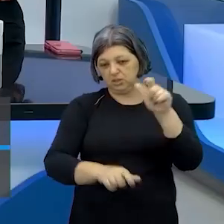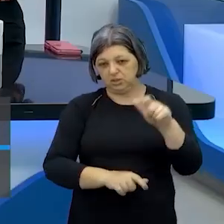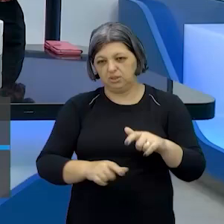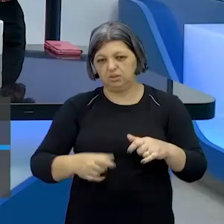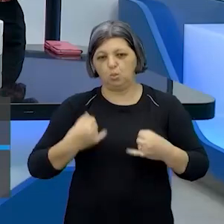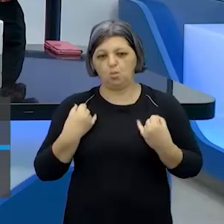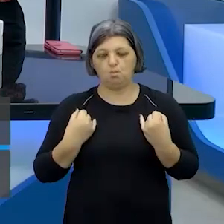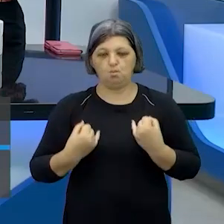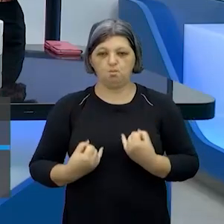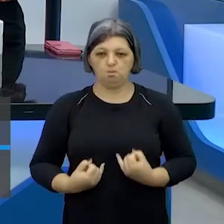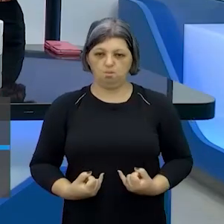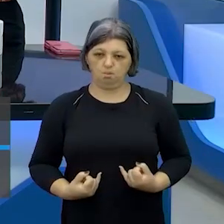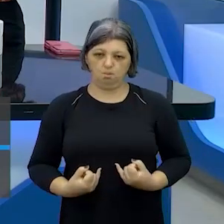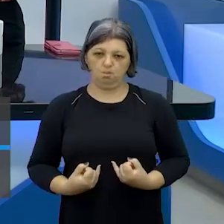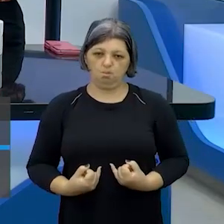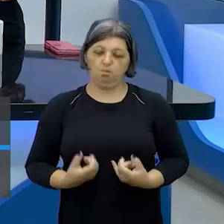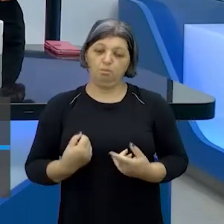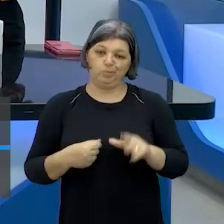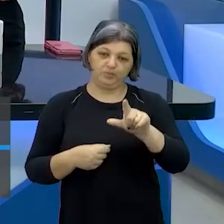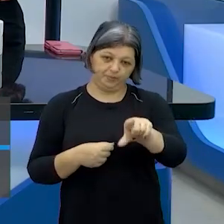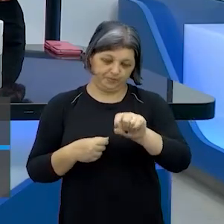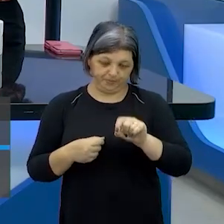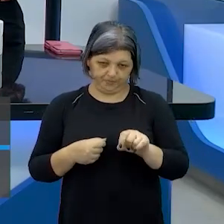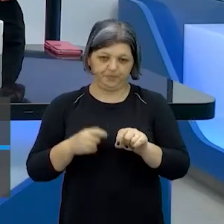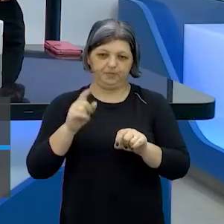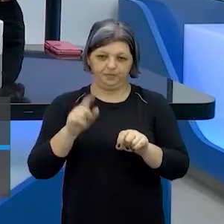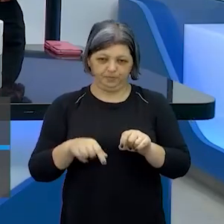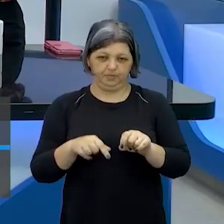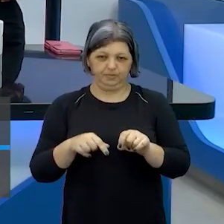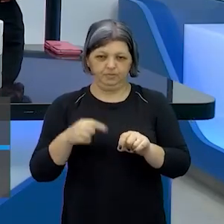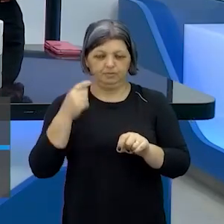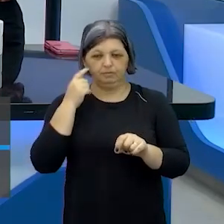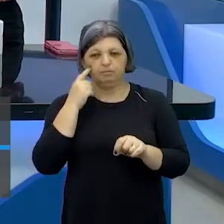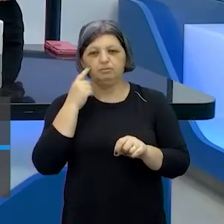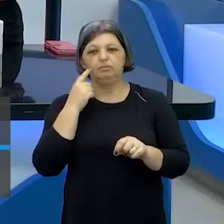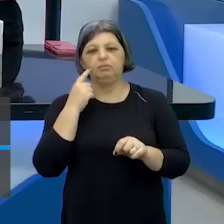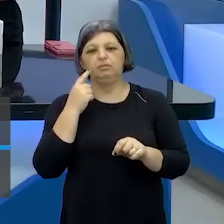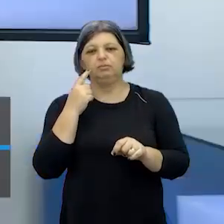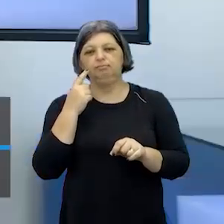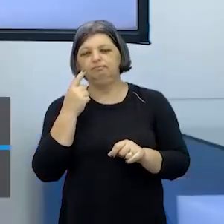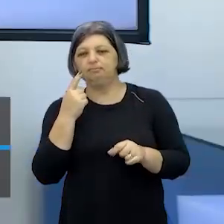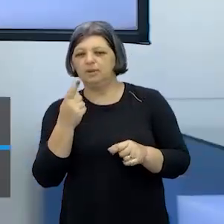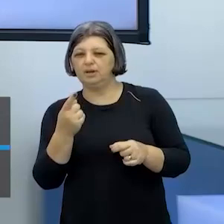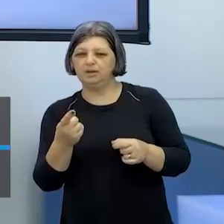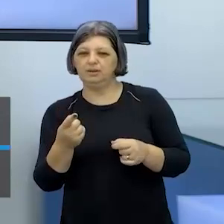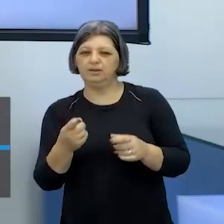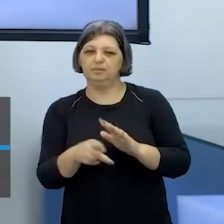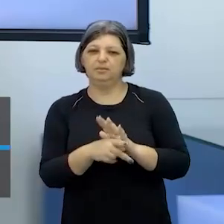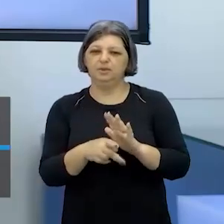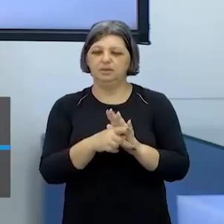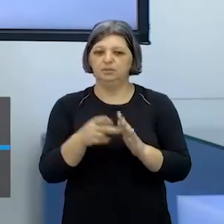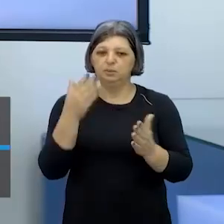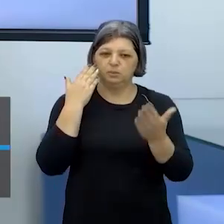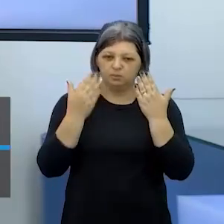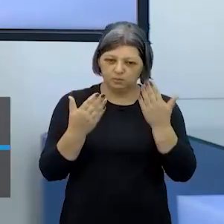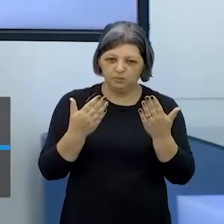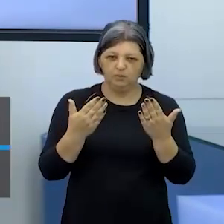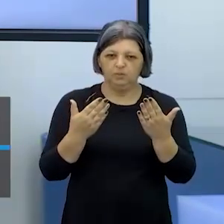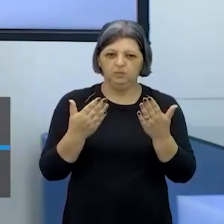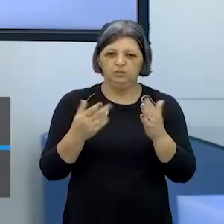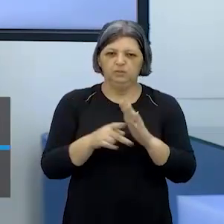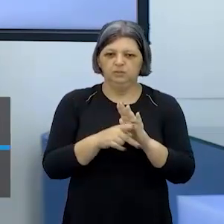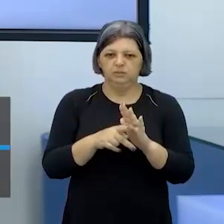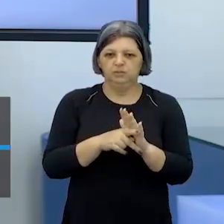a gente escolheu aqui o bentinho e o que pesa muito é o aspecto psicológico se você vê que nem mesmo na hora do físico eu fiquei tateando no